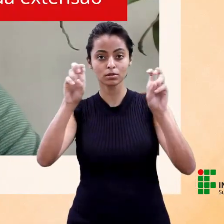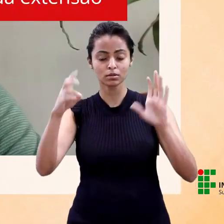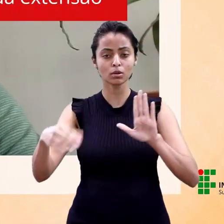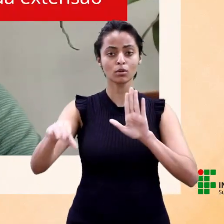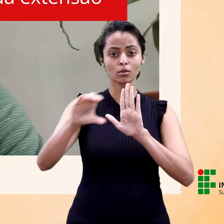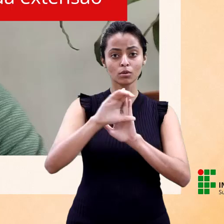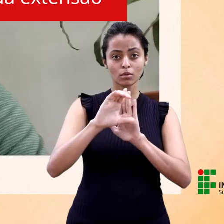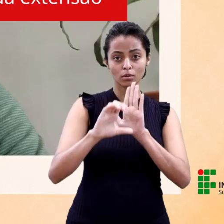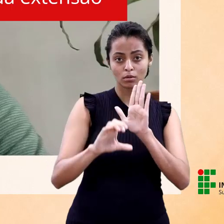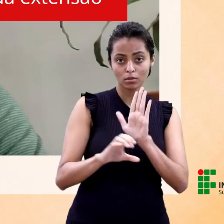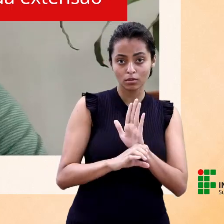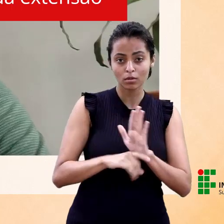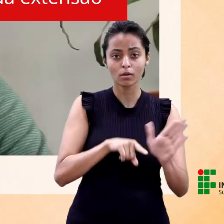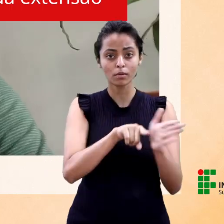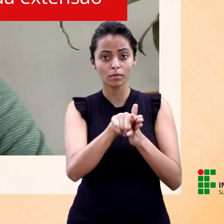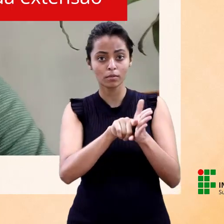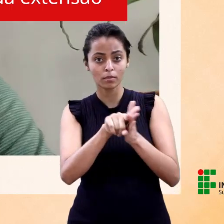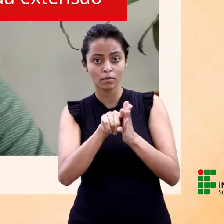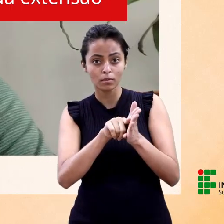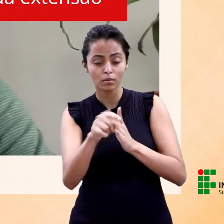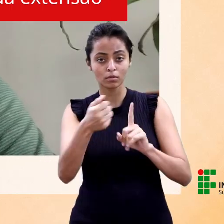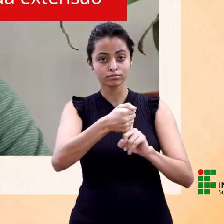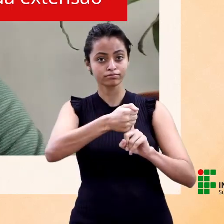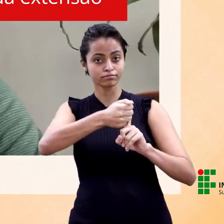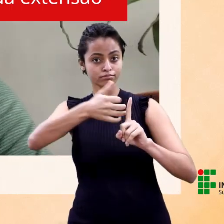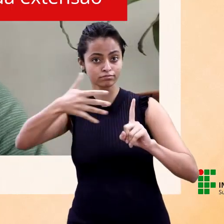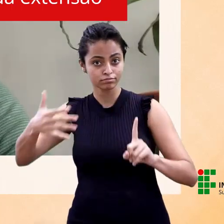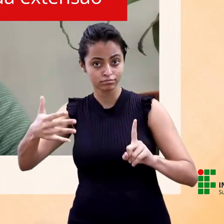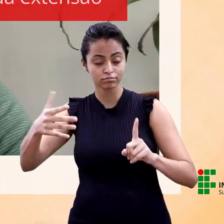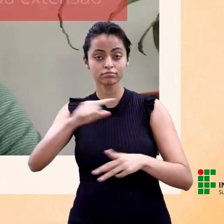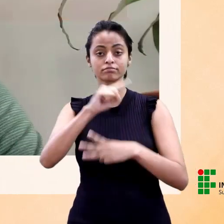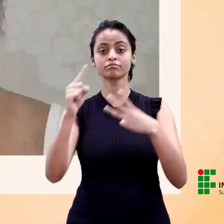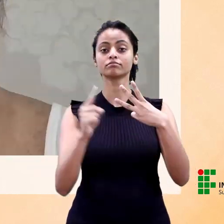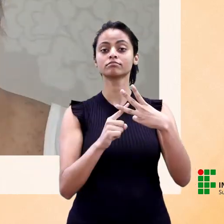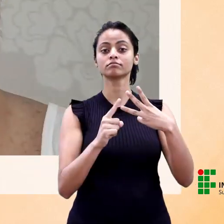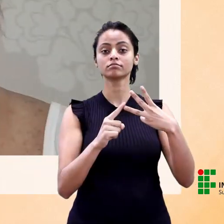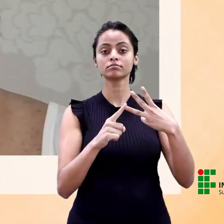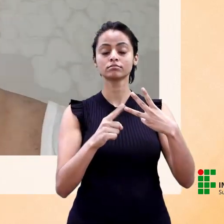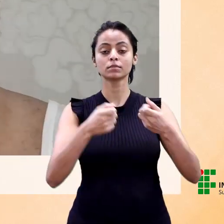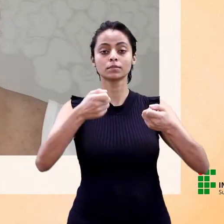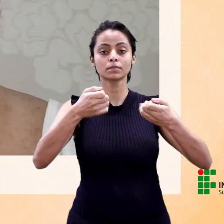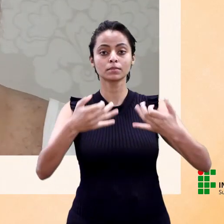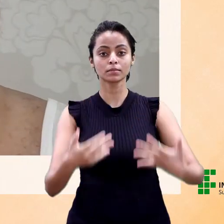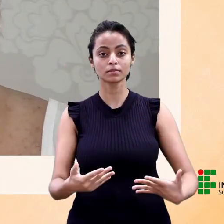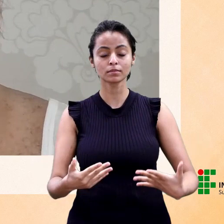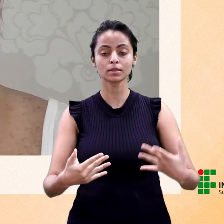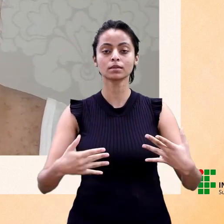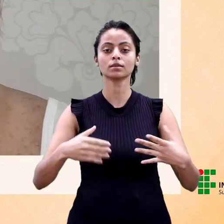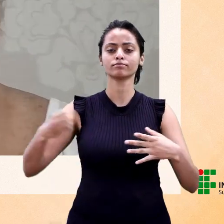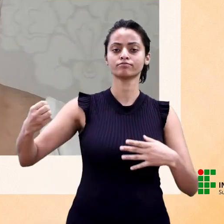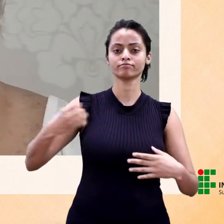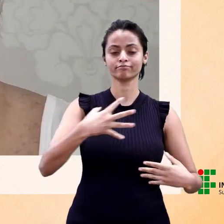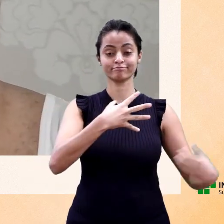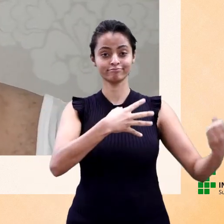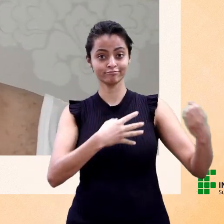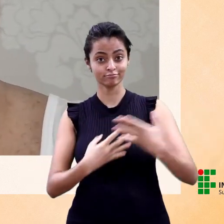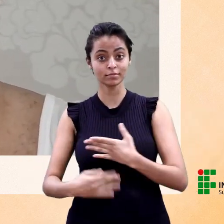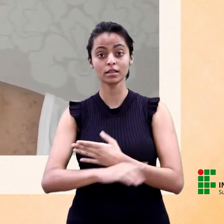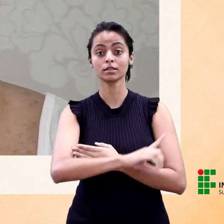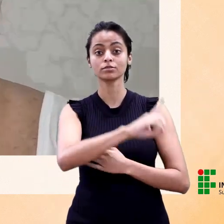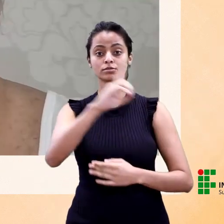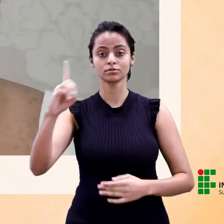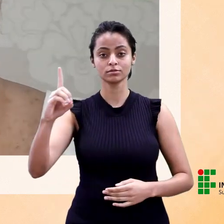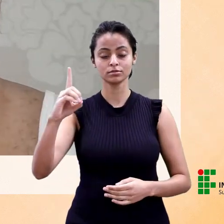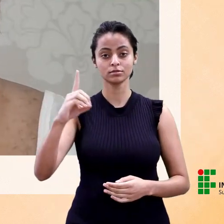falar sobre curricularização da pesquisa e da extensão. O terceiro eixo falará sobre a